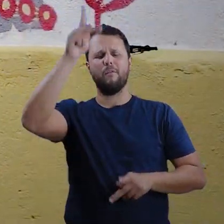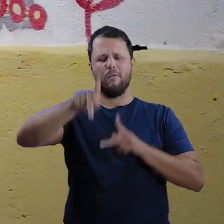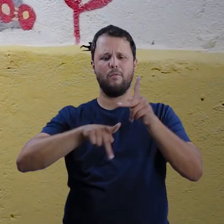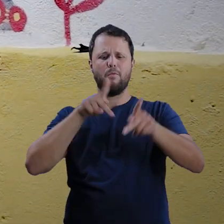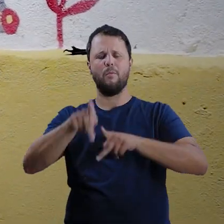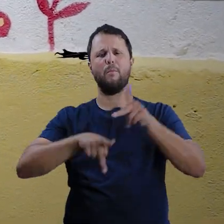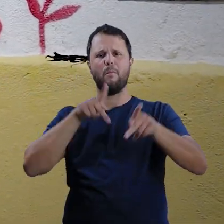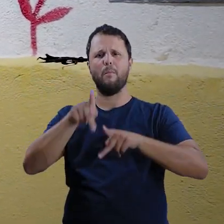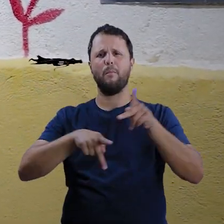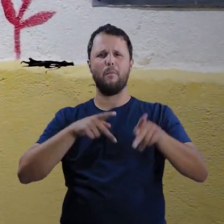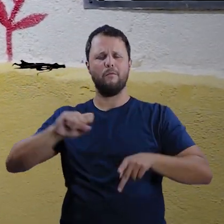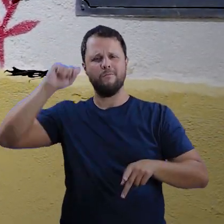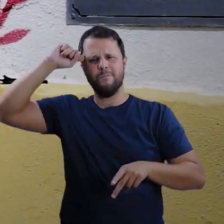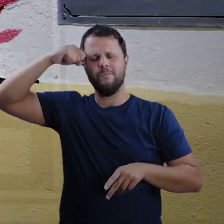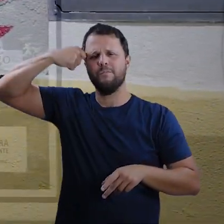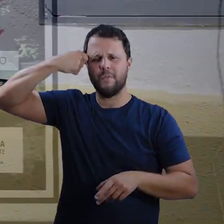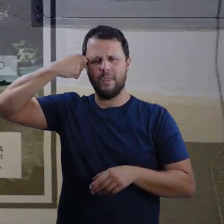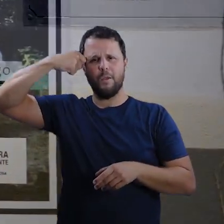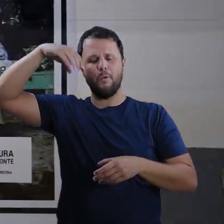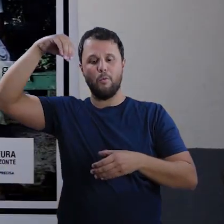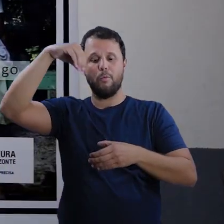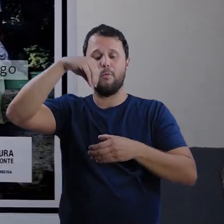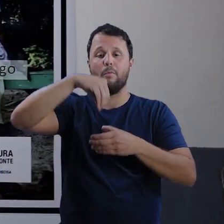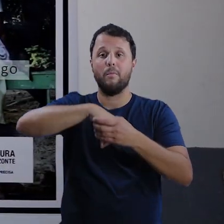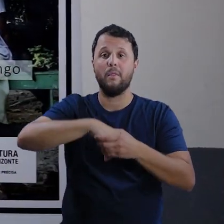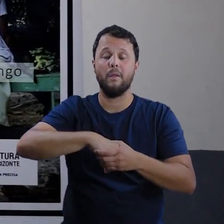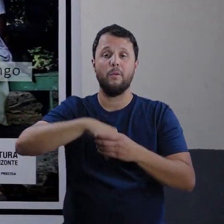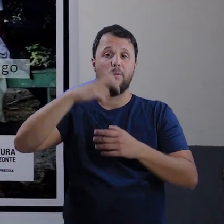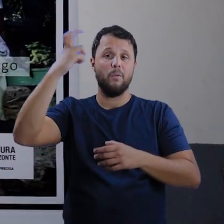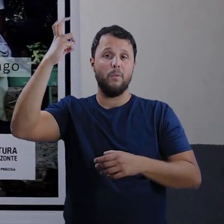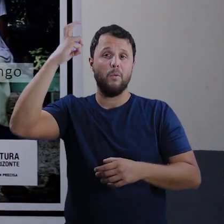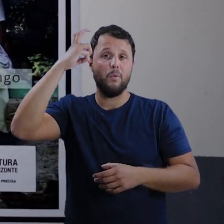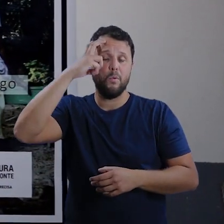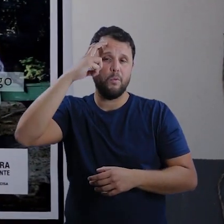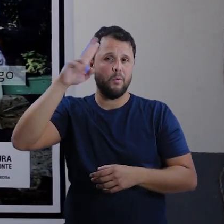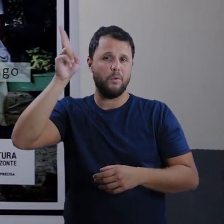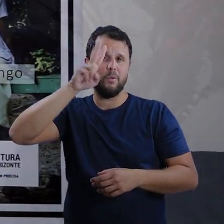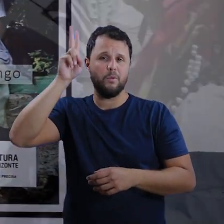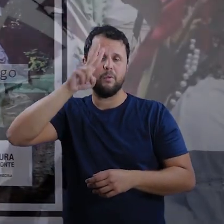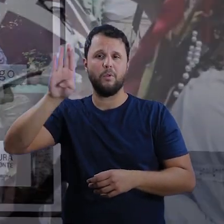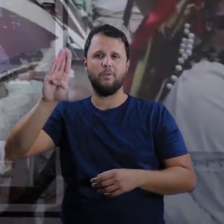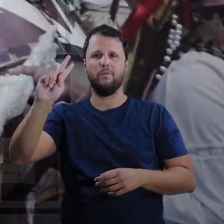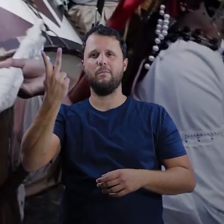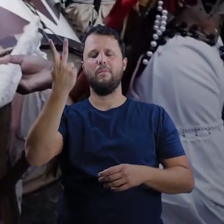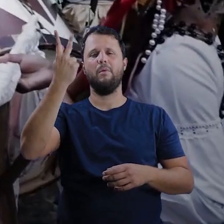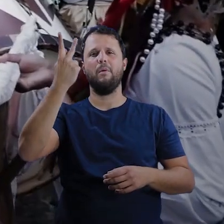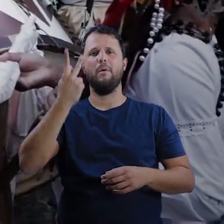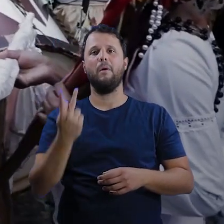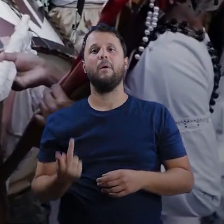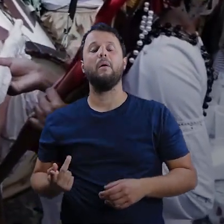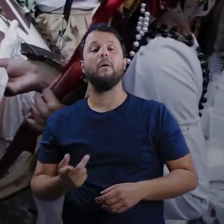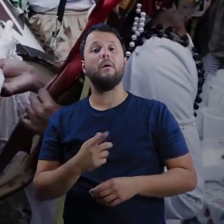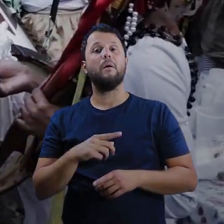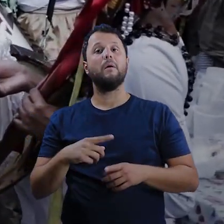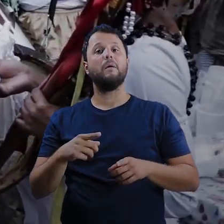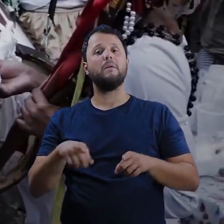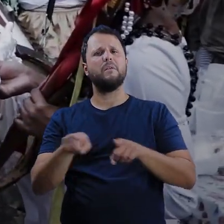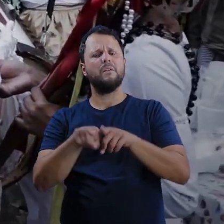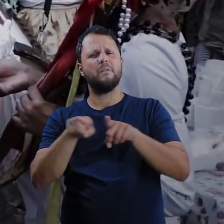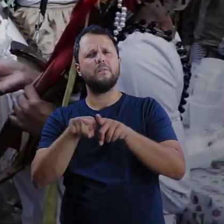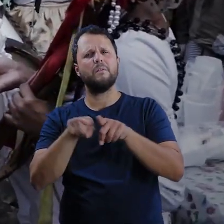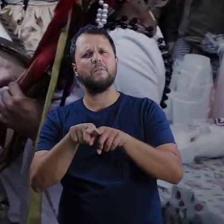processo histórico de construção e formação cultural de Belo Horizonte. Além disso, as ações de